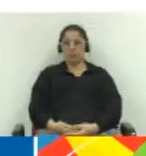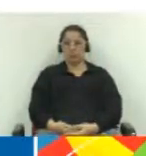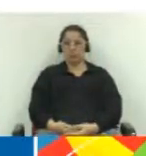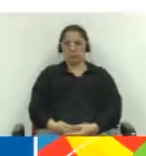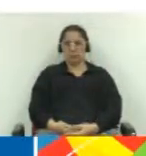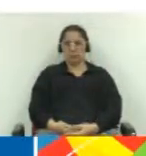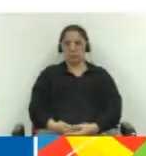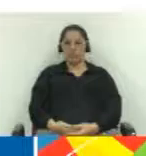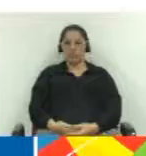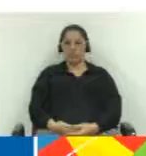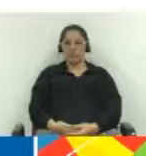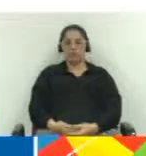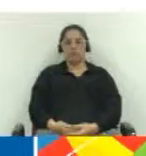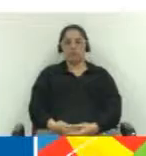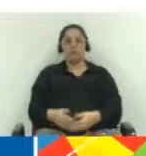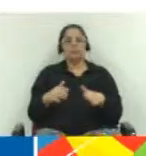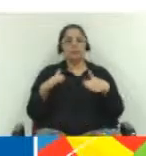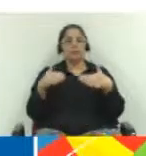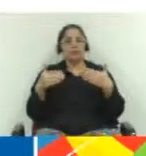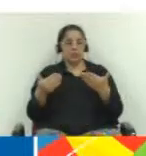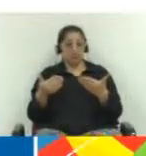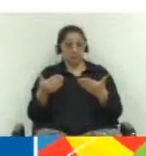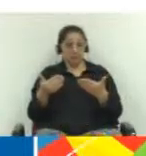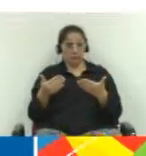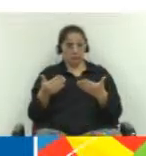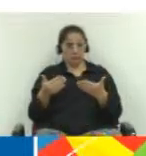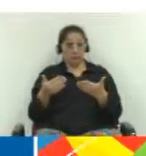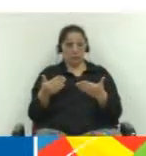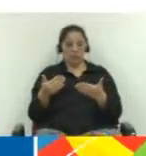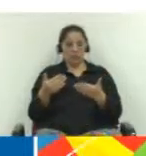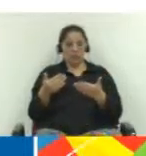Onde que é aqui? Ah, é aqui. Está.